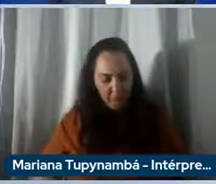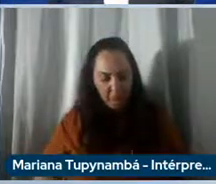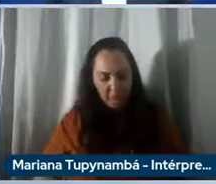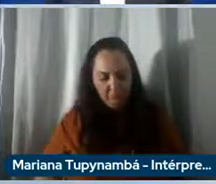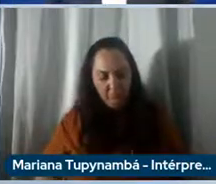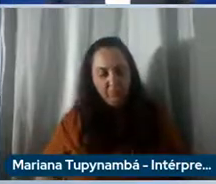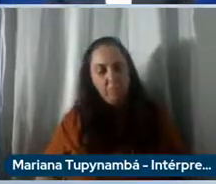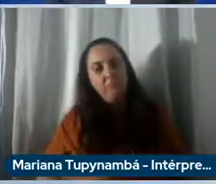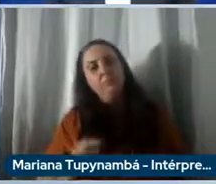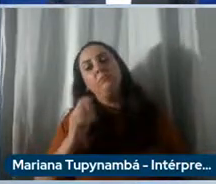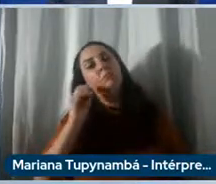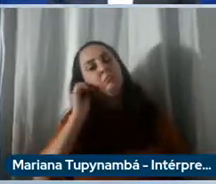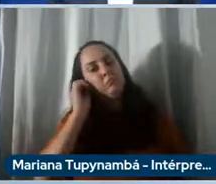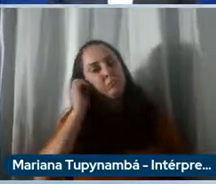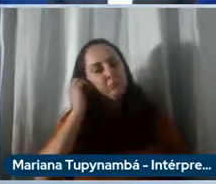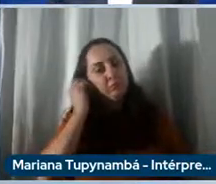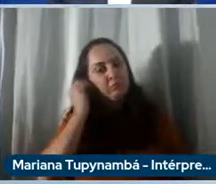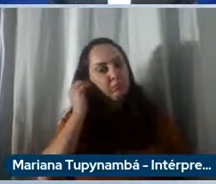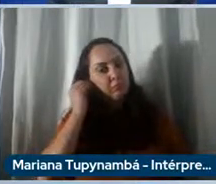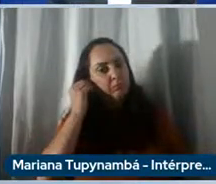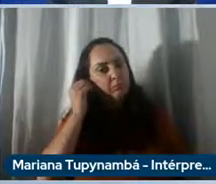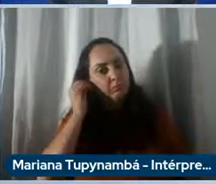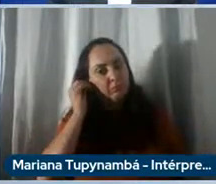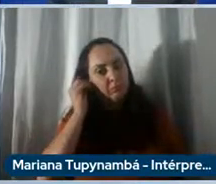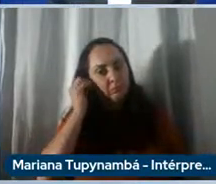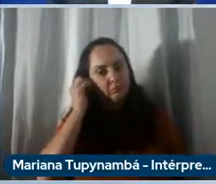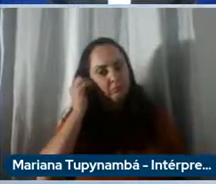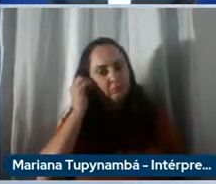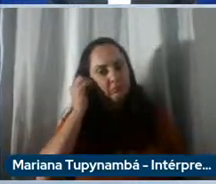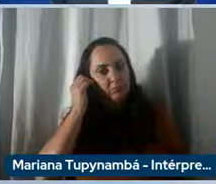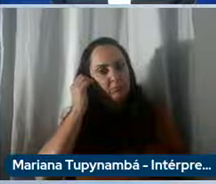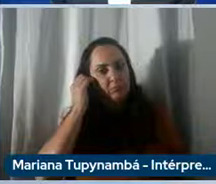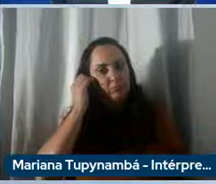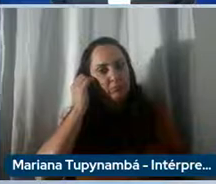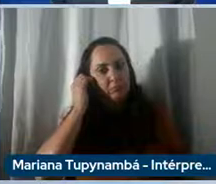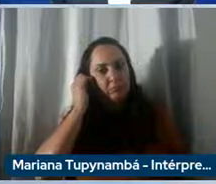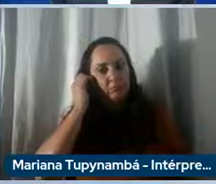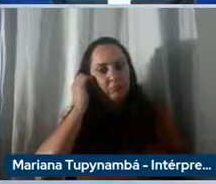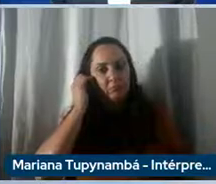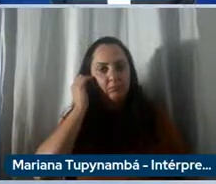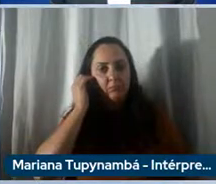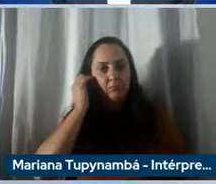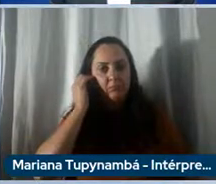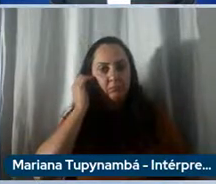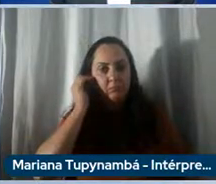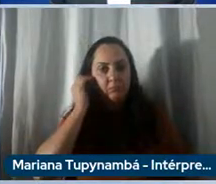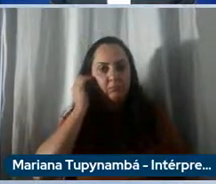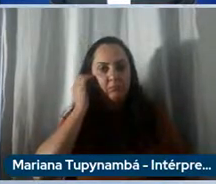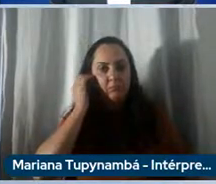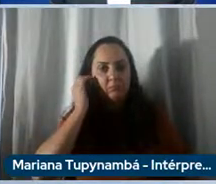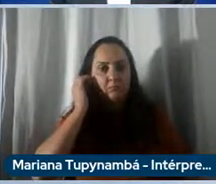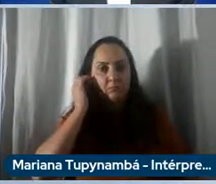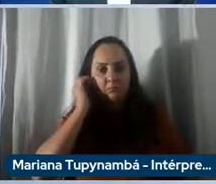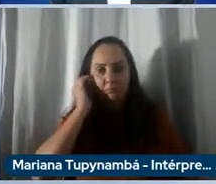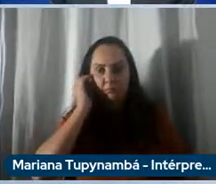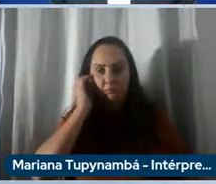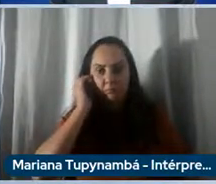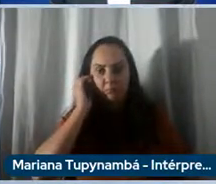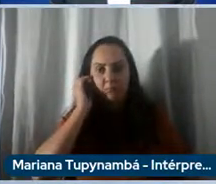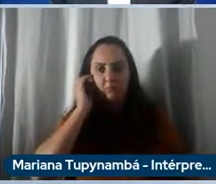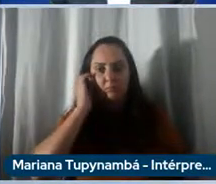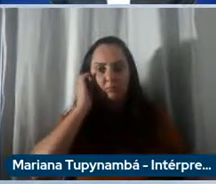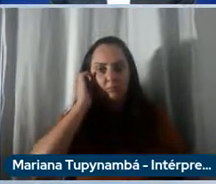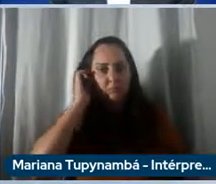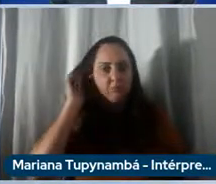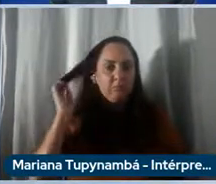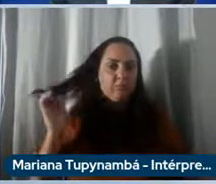as soluções são concebidas. E sabemos que juntos podemos criar um futuro Hoje é o